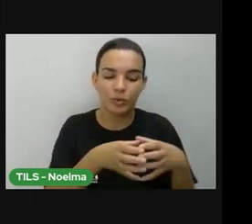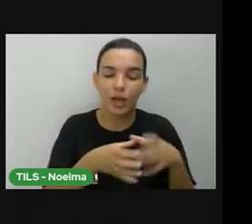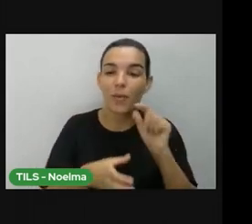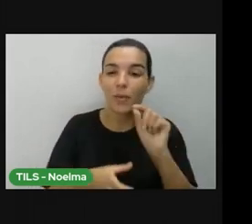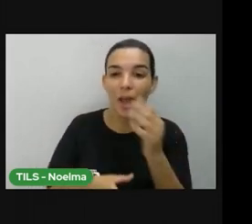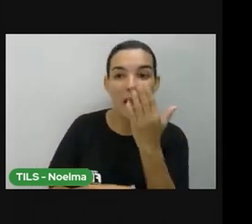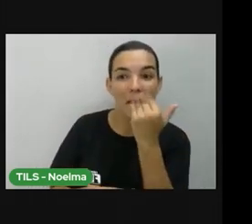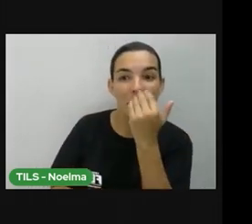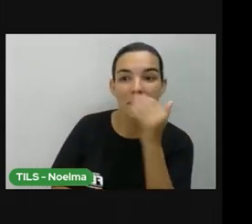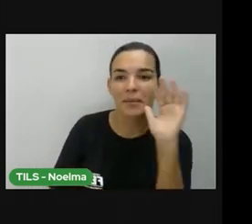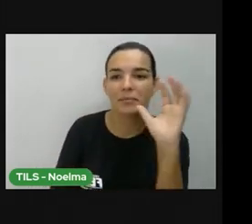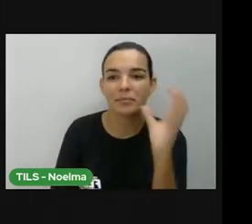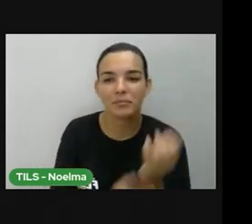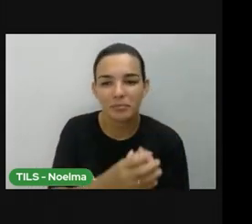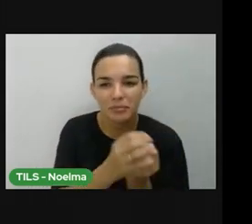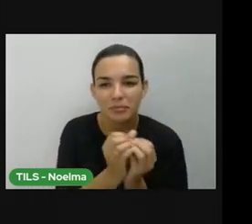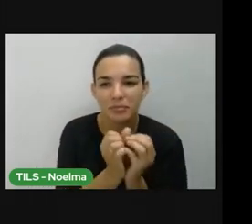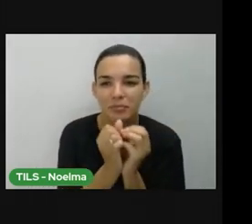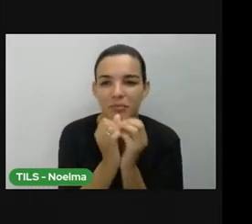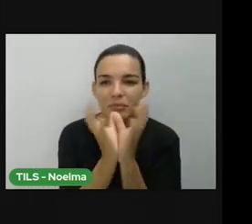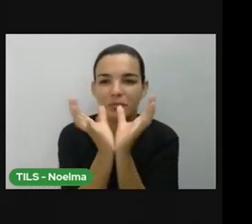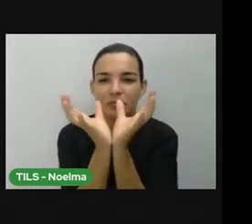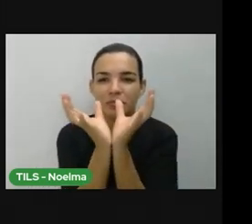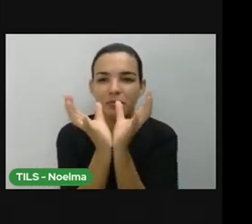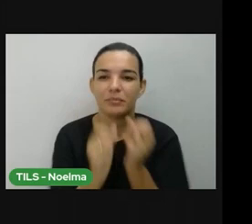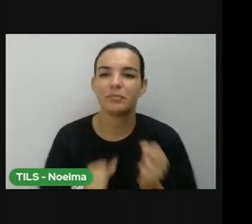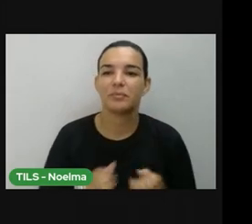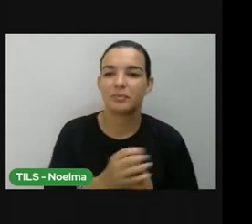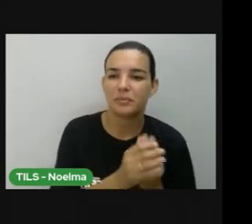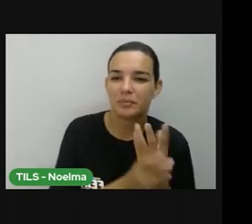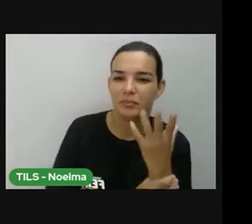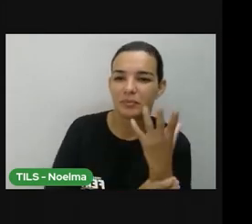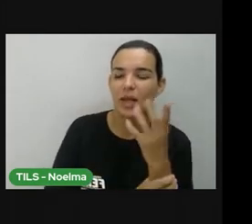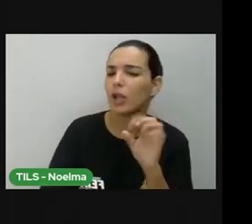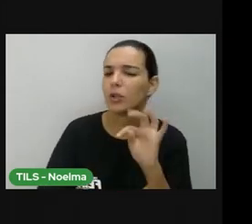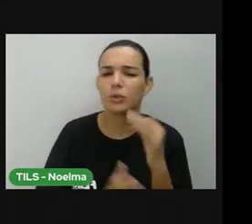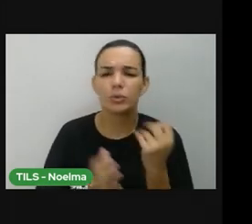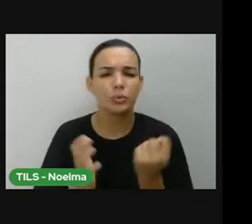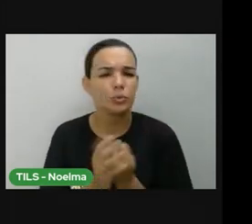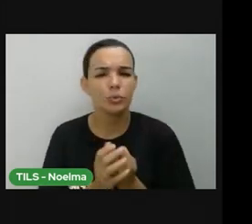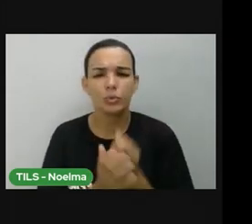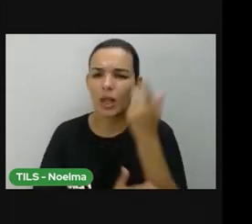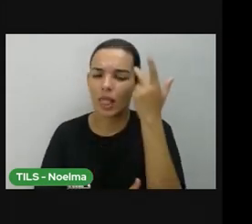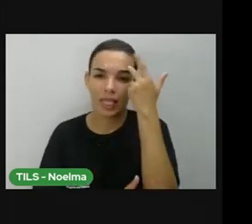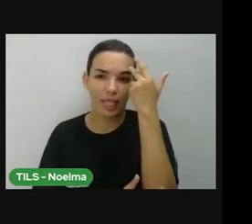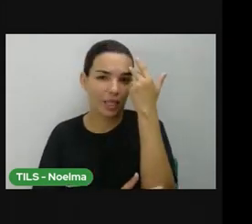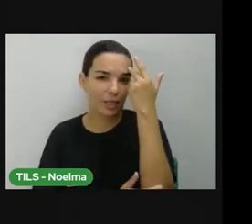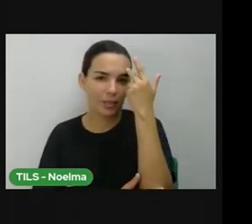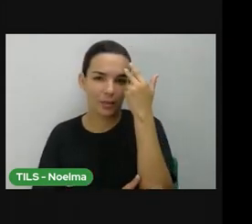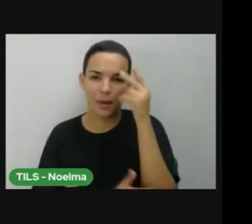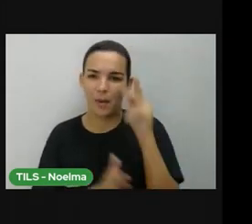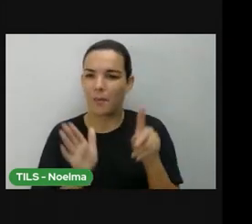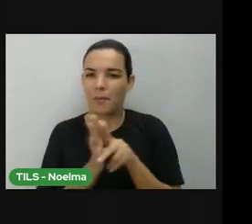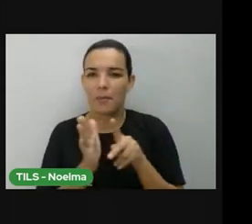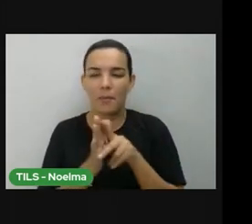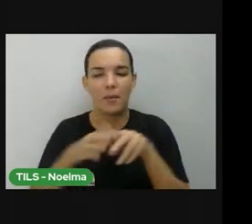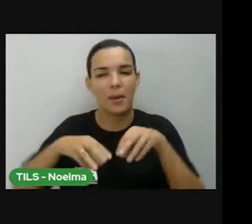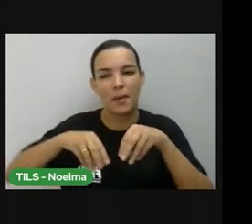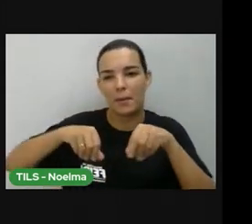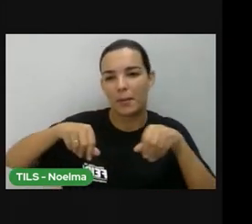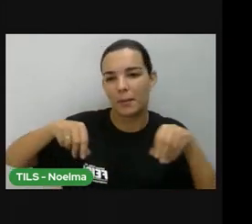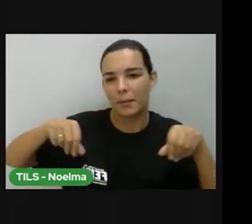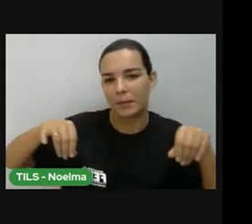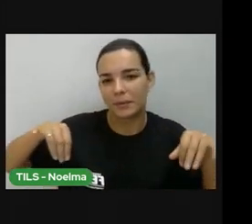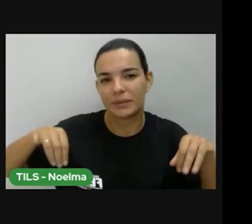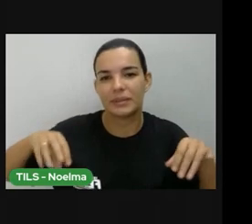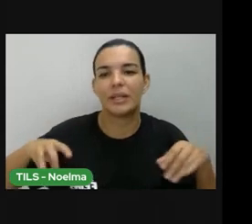levar para vender no tanquinho, tudo natural, não que não existia a química, até agora, a química era só para, quase que não existia, era quem